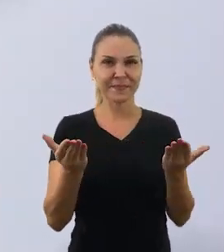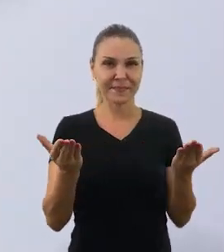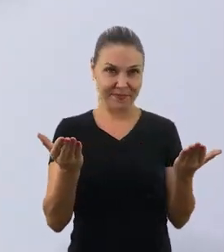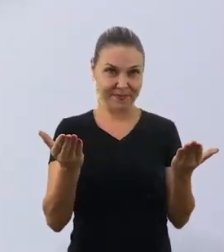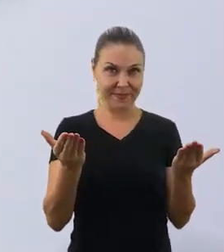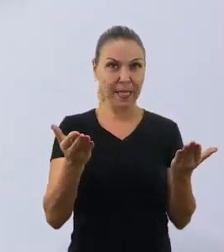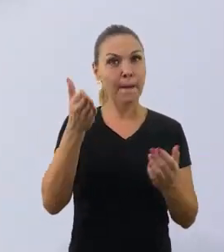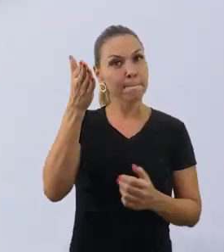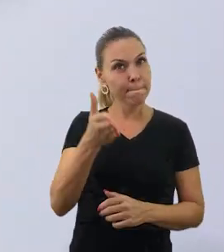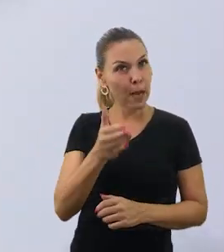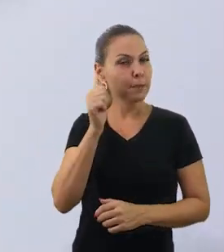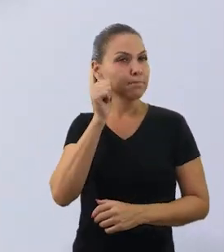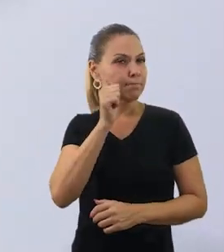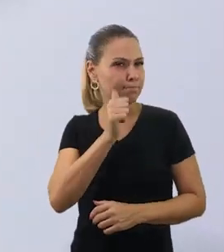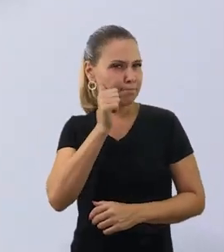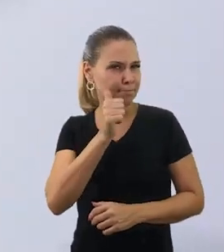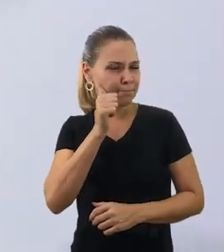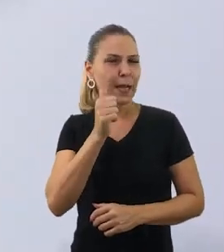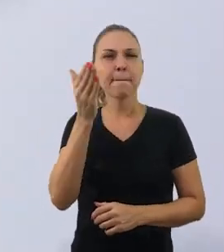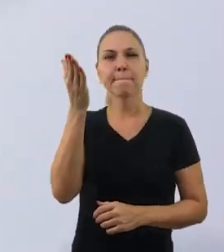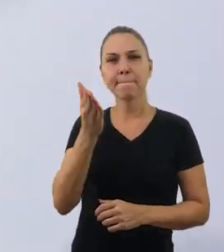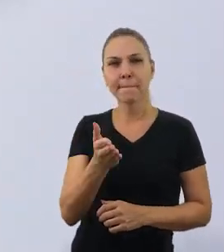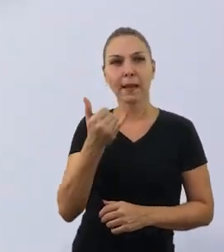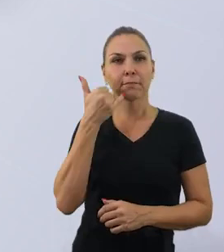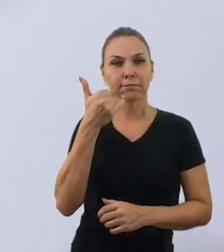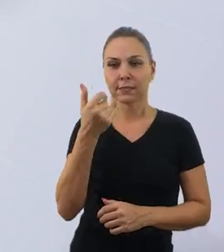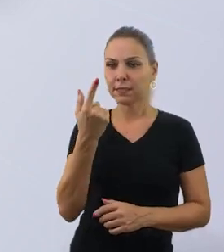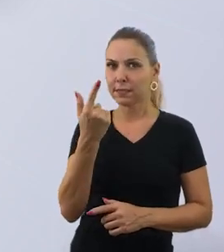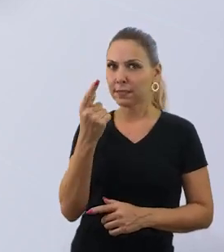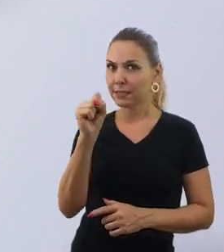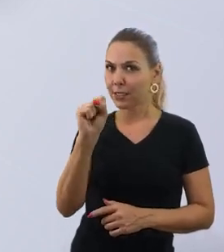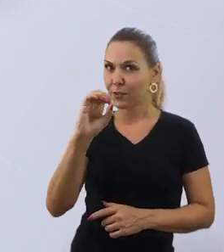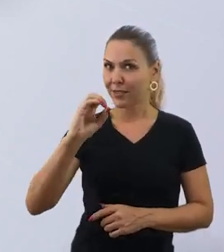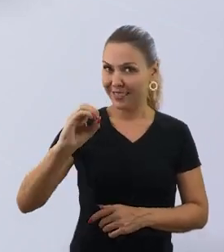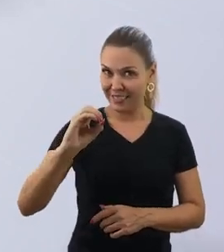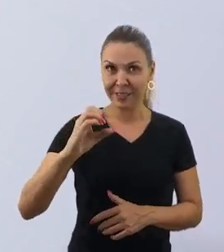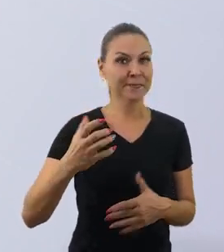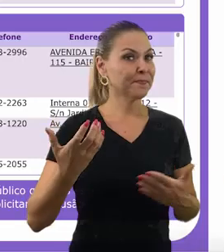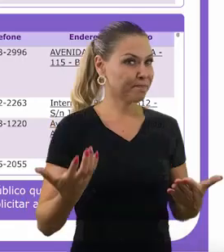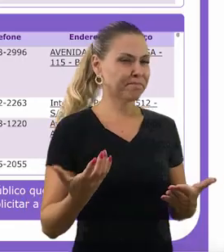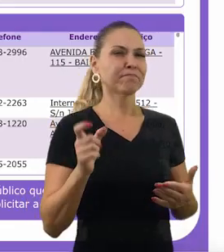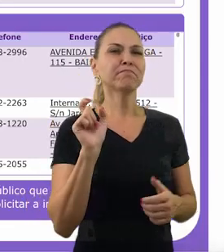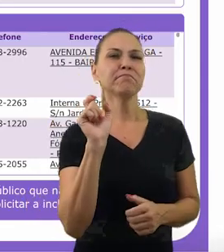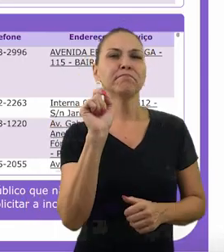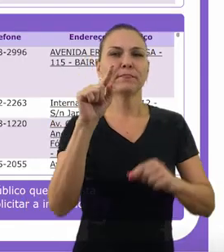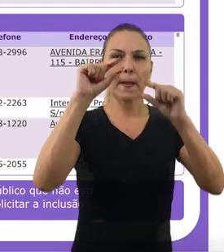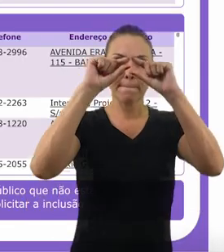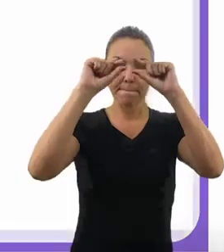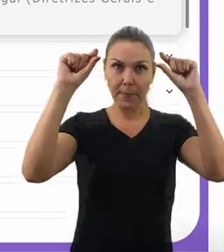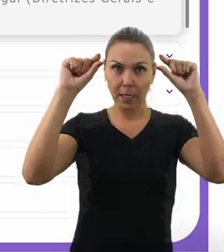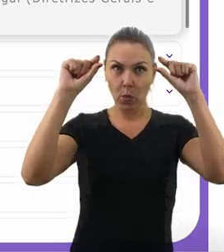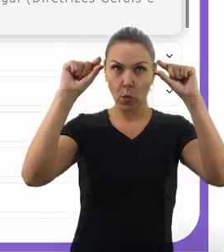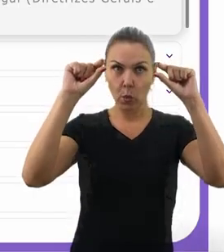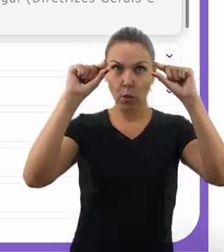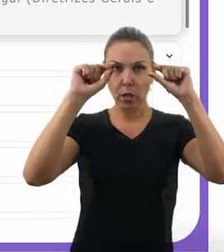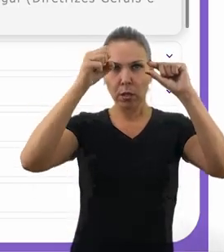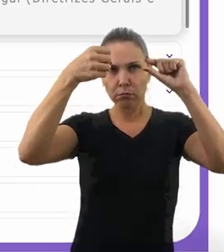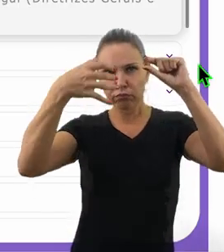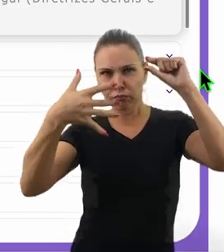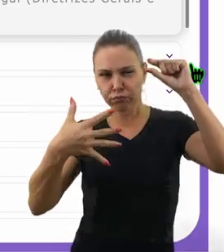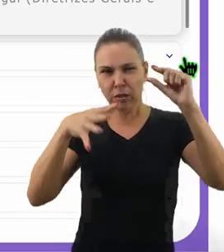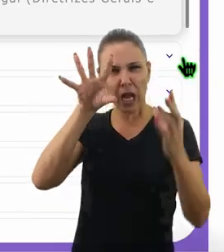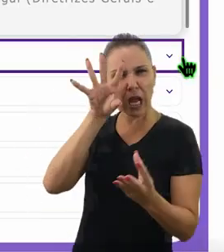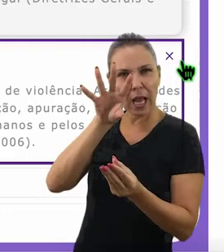.gov.br barra mulheres barra Ligue 180. Clicando na aba Sobre o Painel, você